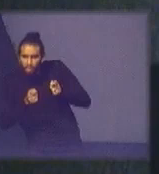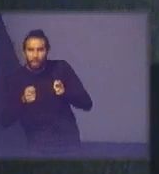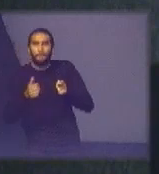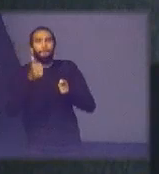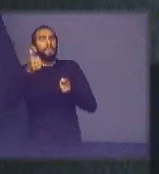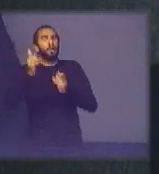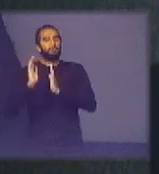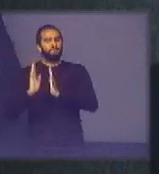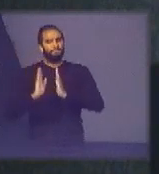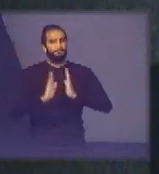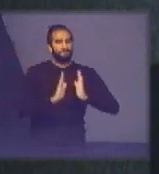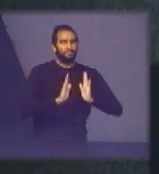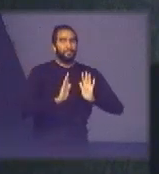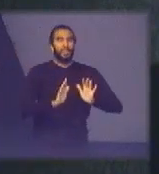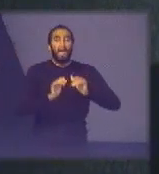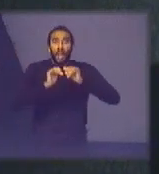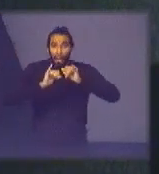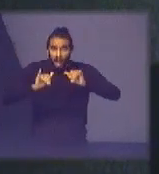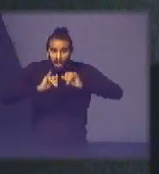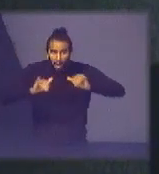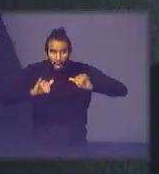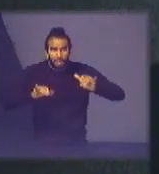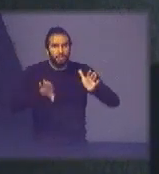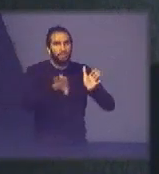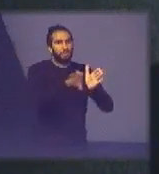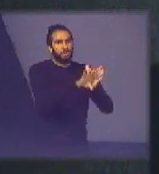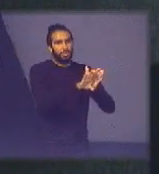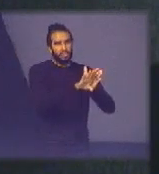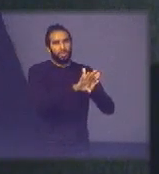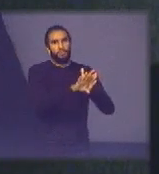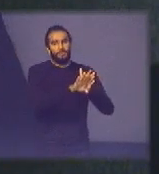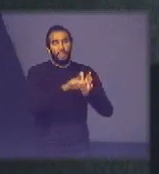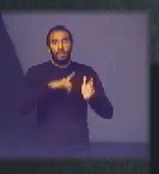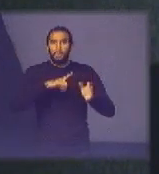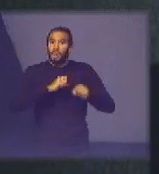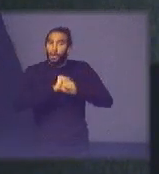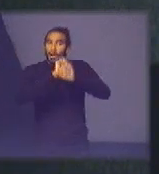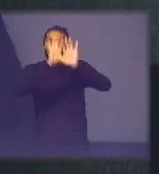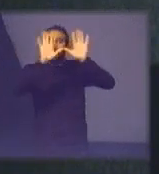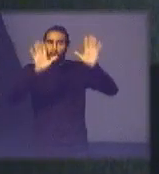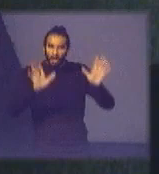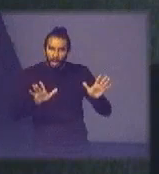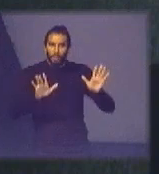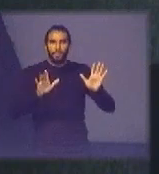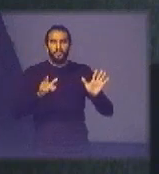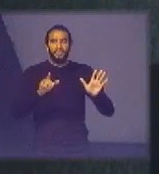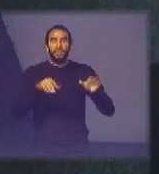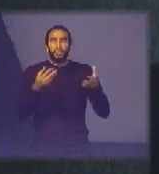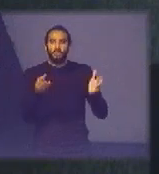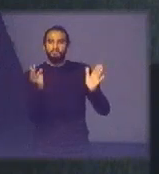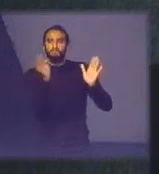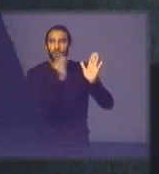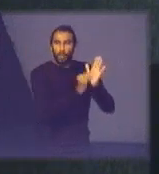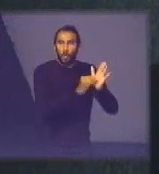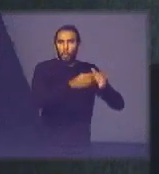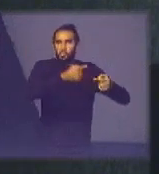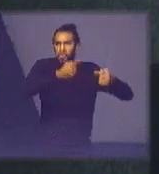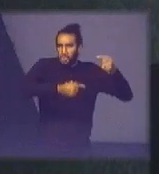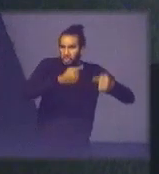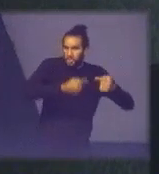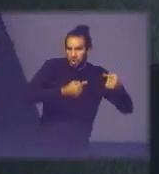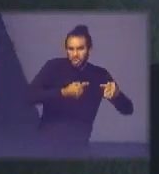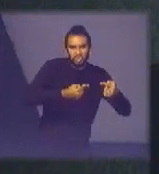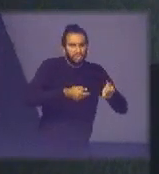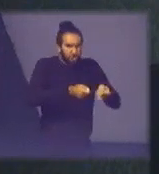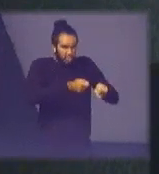as informações vão chegar vai ser muito mais transparente e ao implantar uma política qualquer que seja de boa